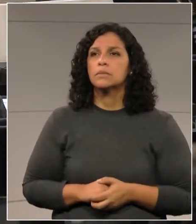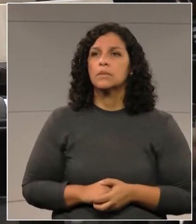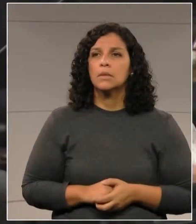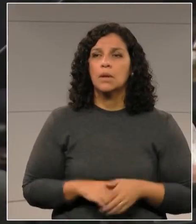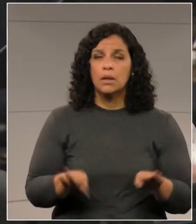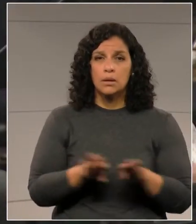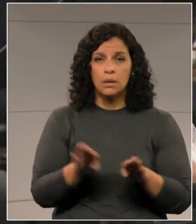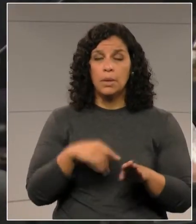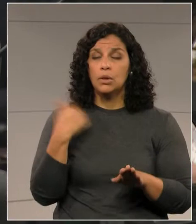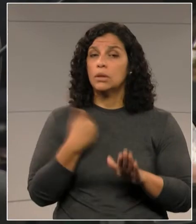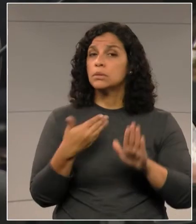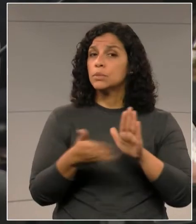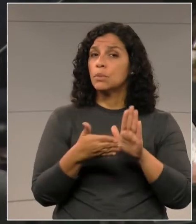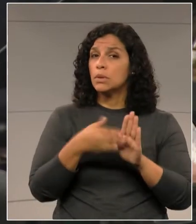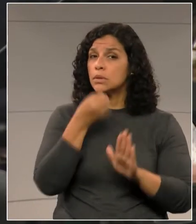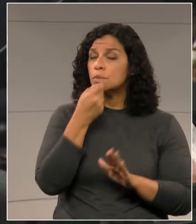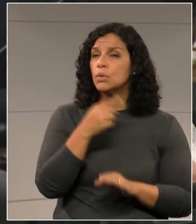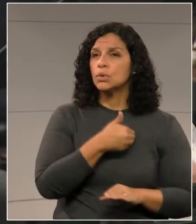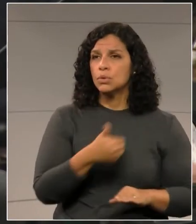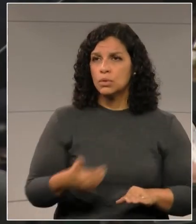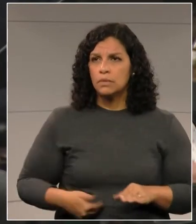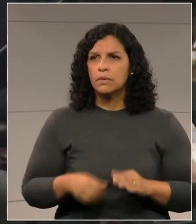os bons propósitos do governo.